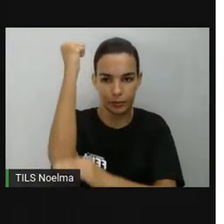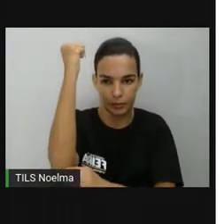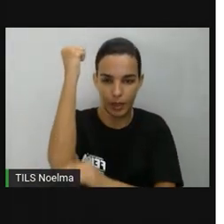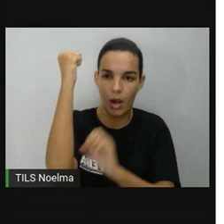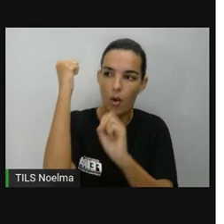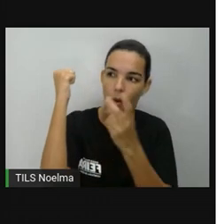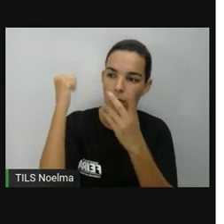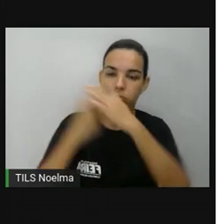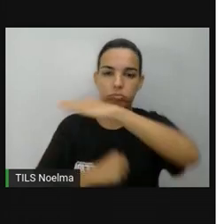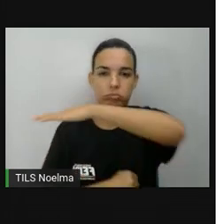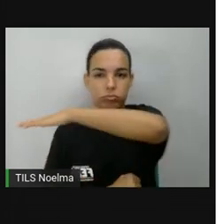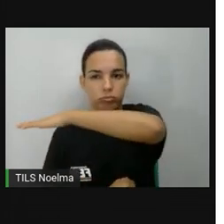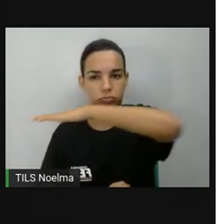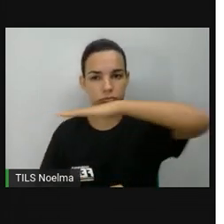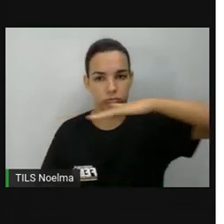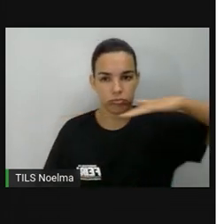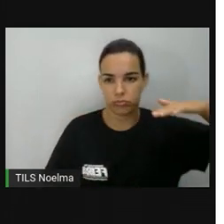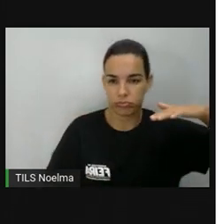De 1 a 10.